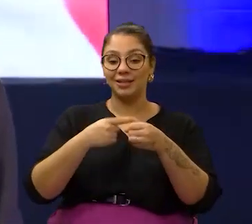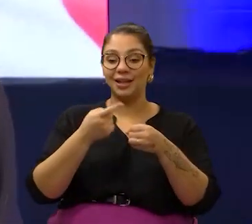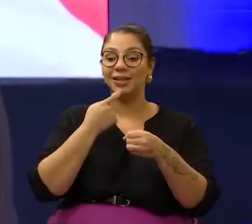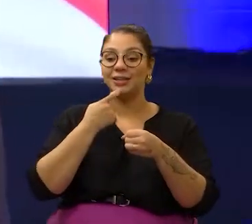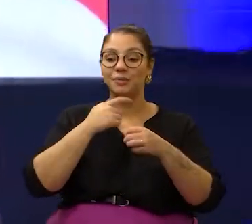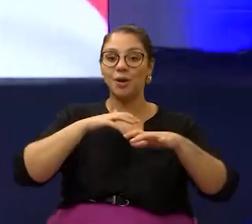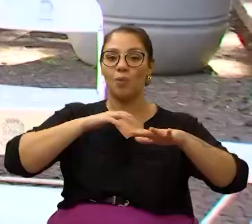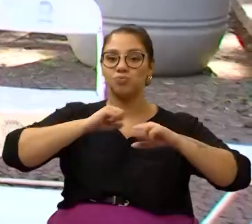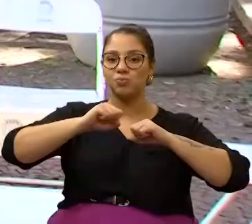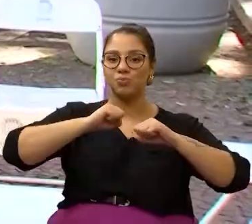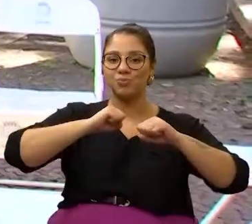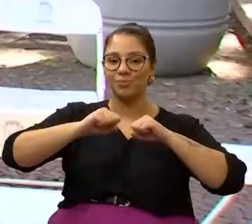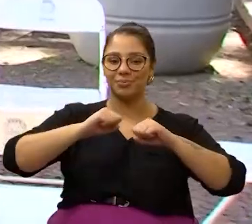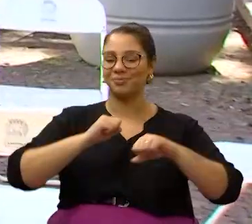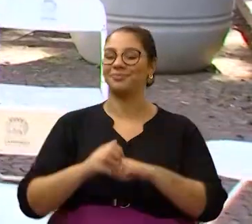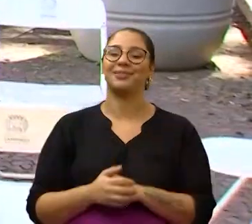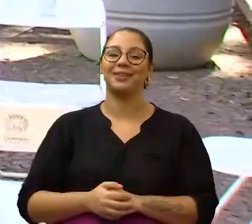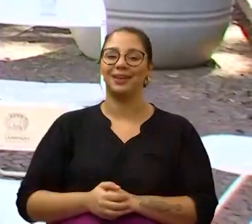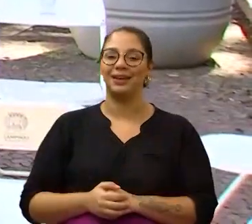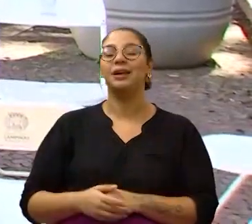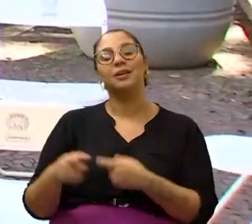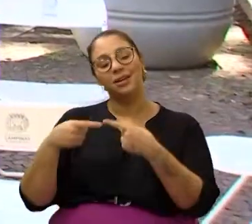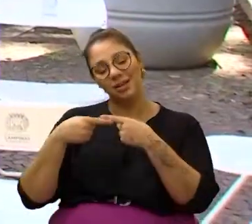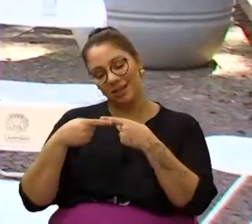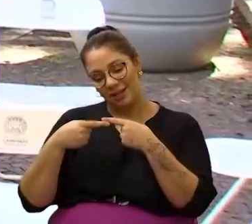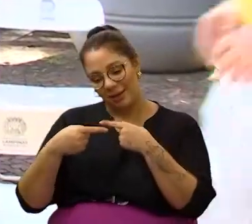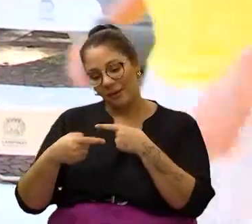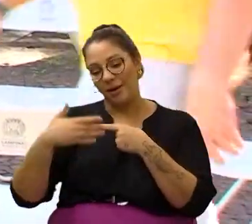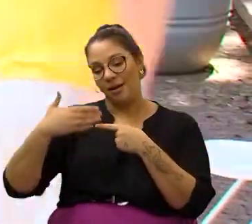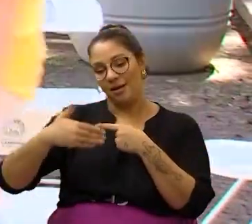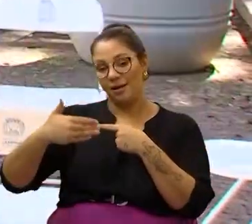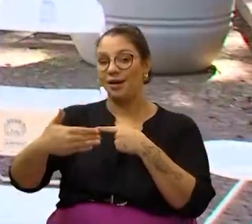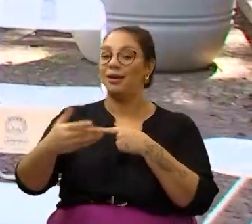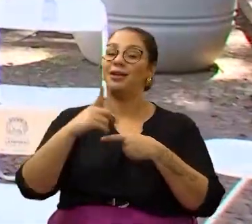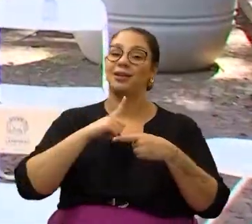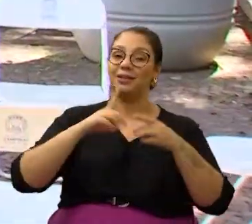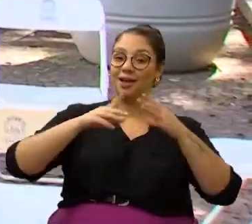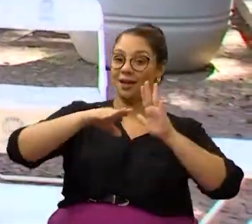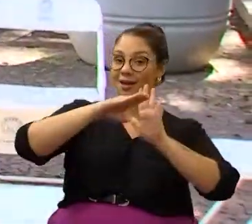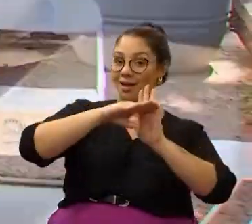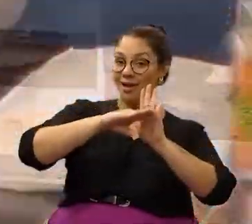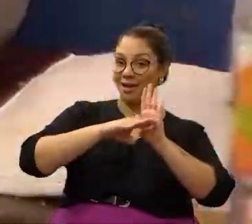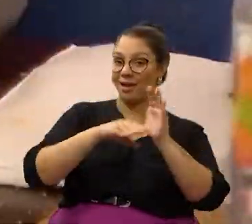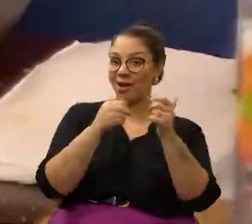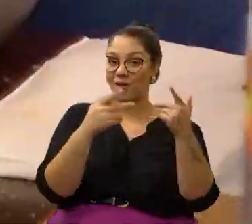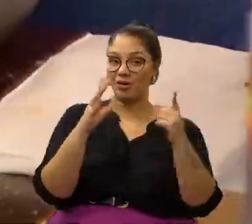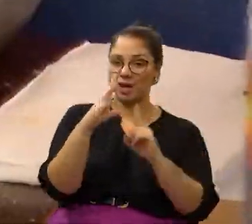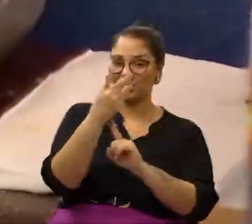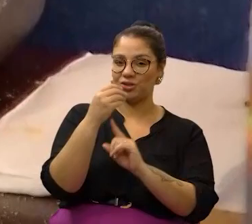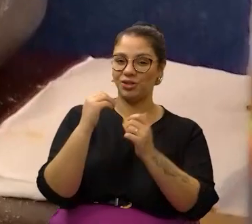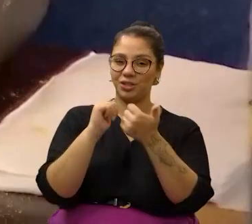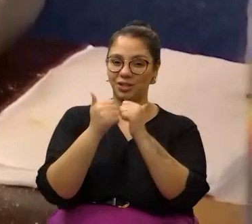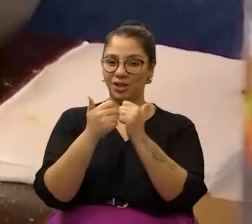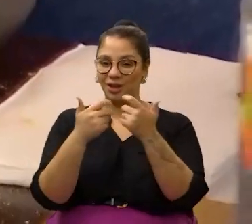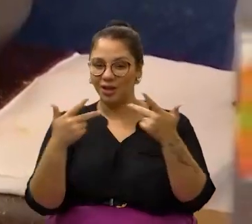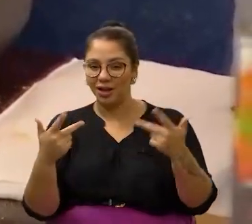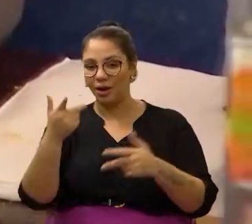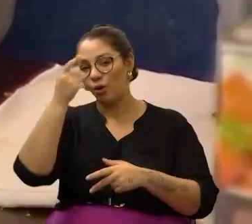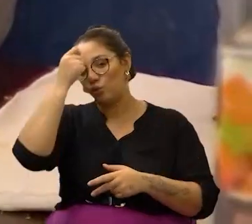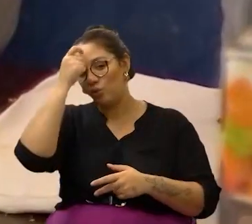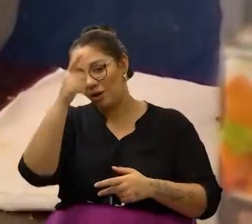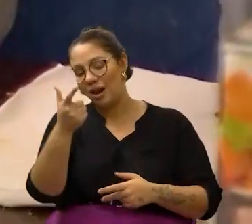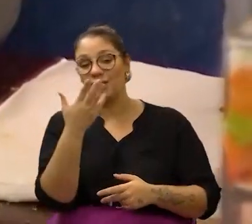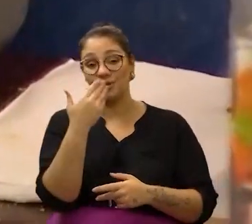a cidade de Campinas. Durante toda a semana, estão programadas atividades artísticas, esportivas, culturais e